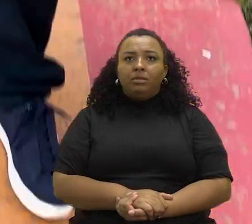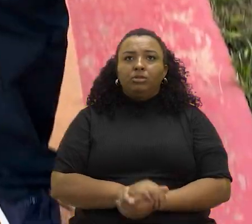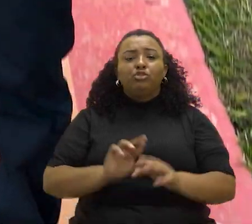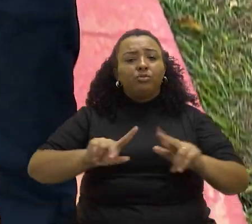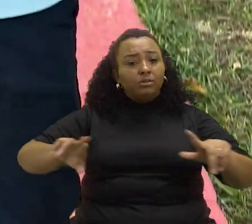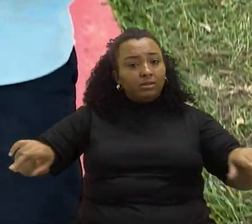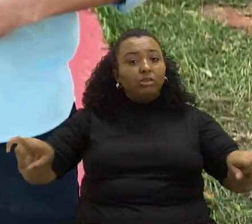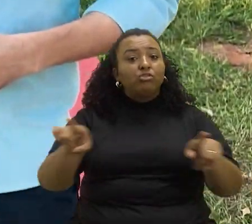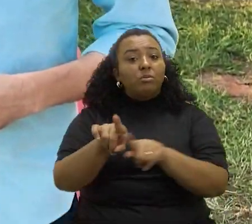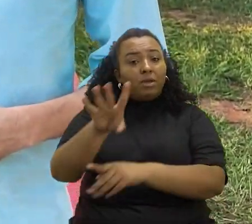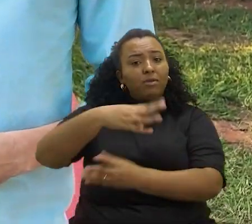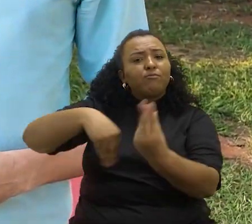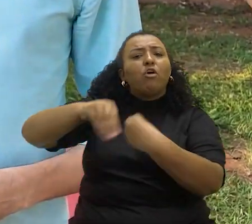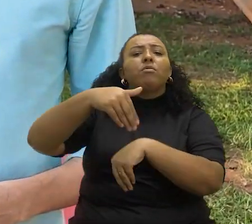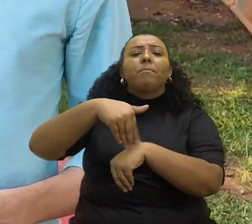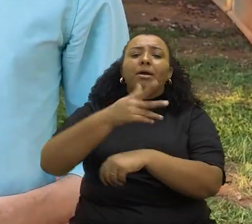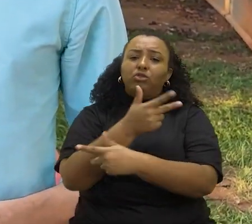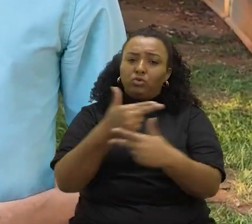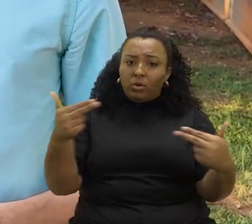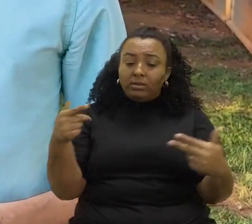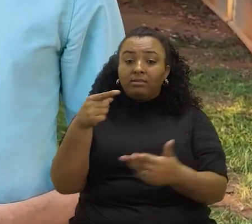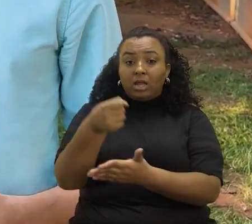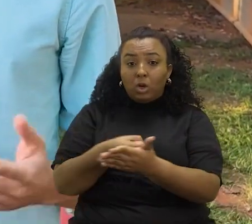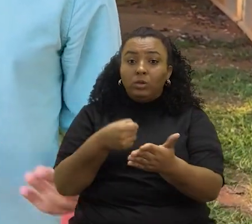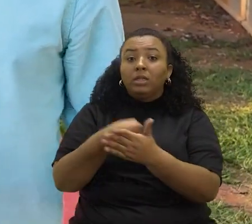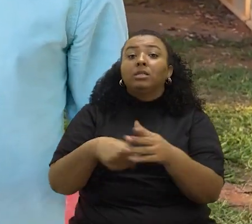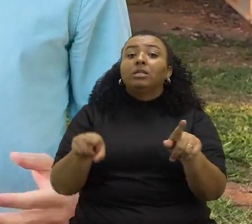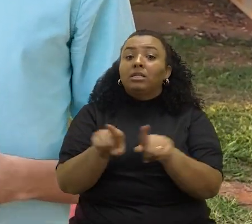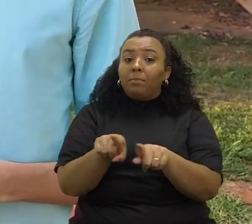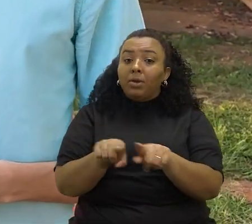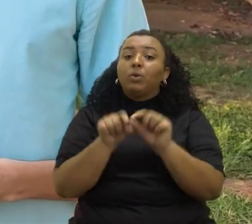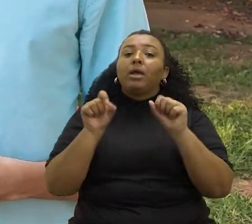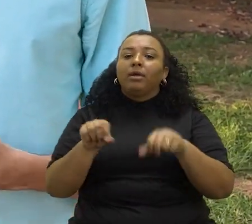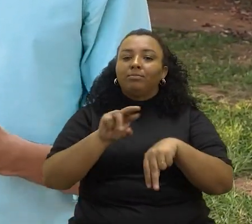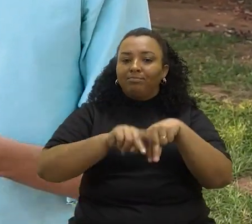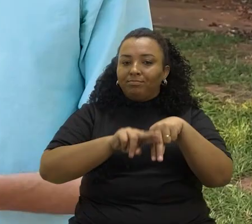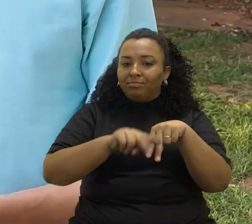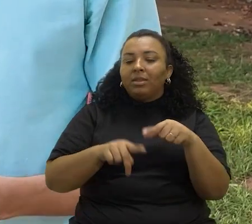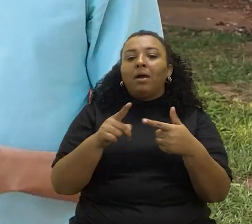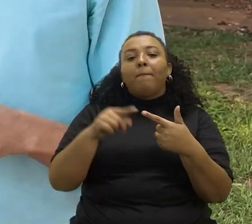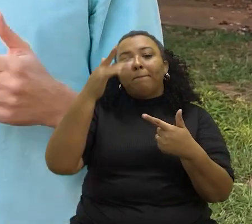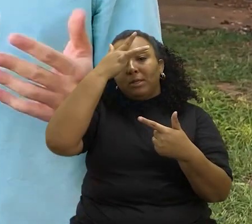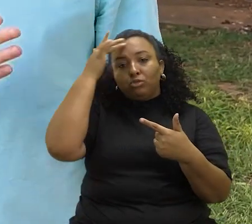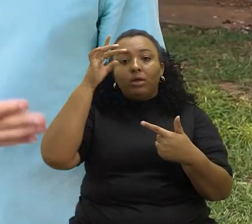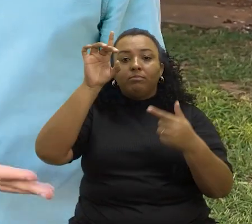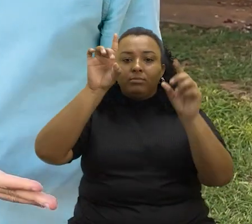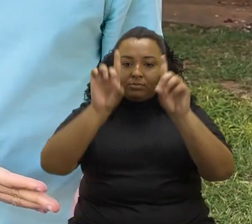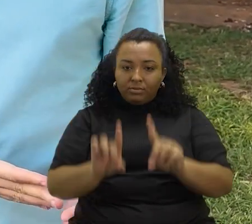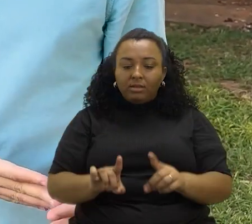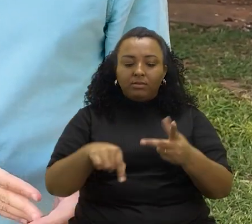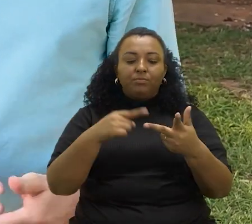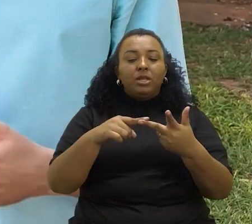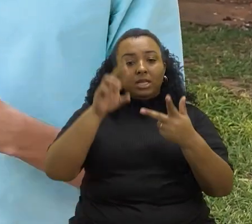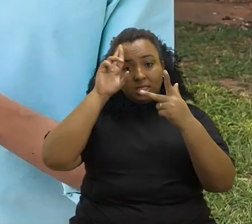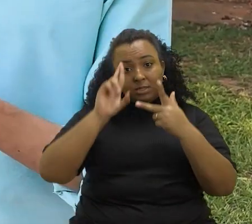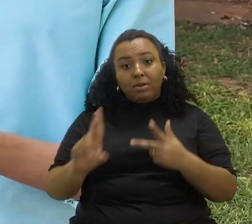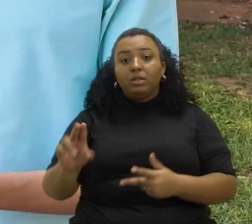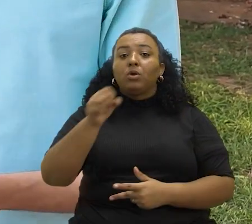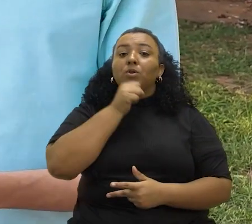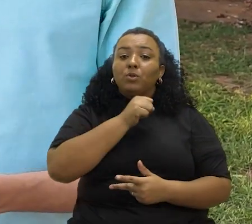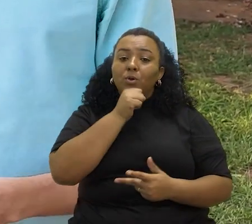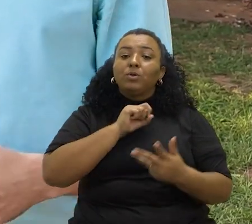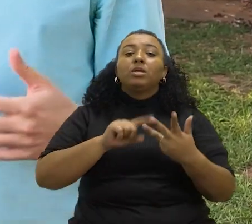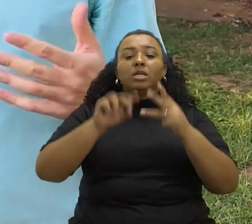Só que a diversidade também envolve mais coisa. Essa luta também está na orientação sexual, na pessoa com deficiência, no